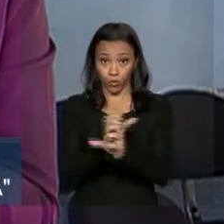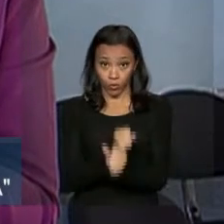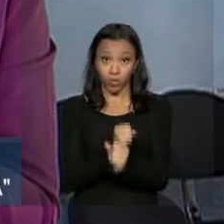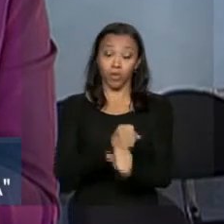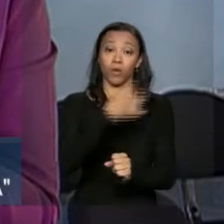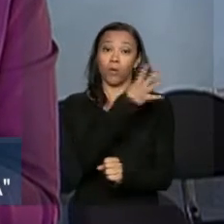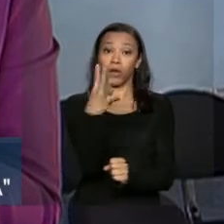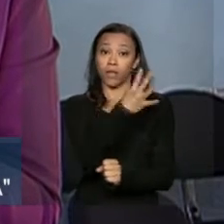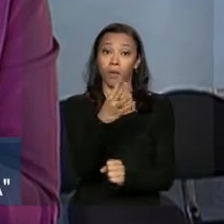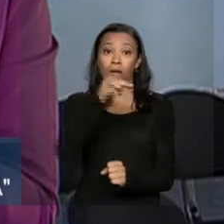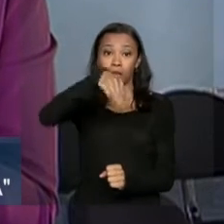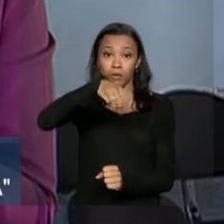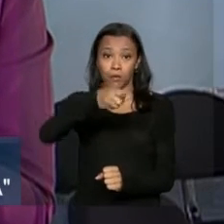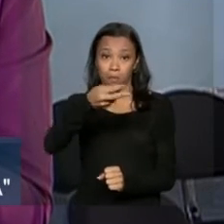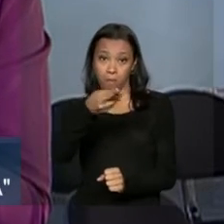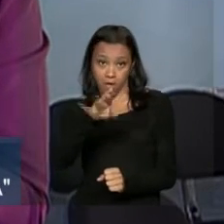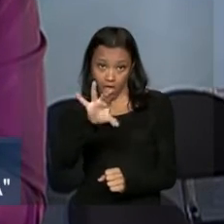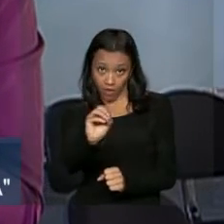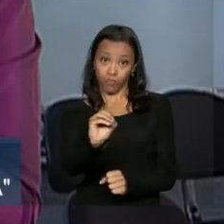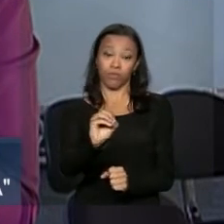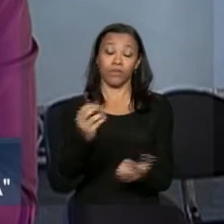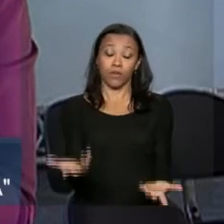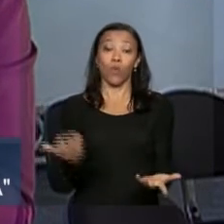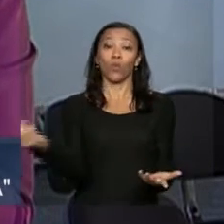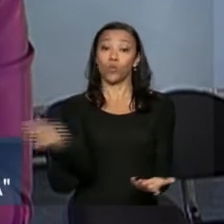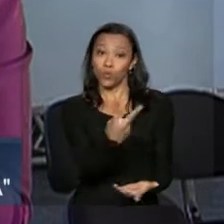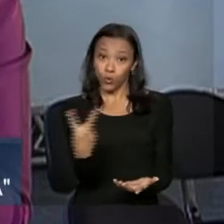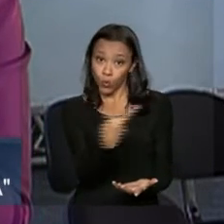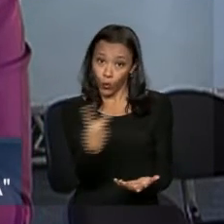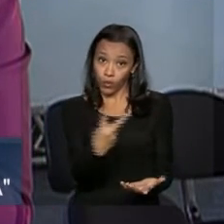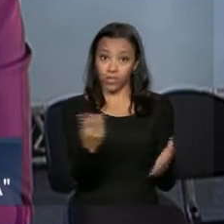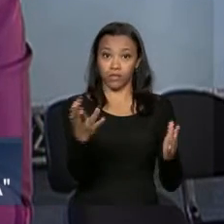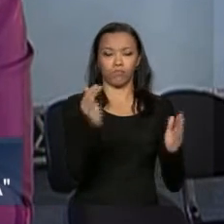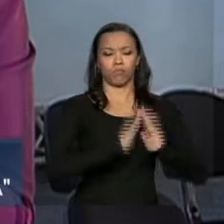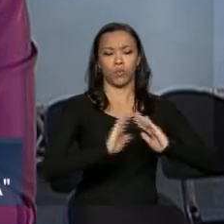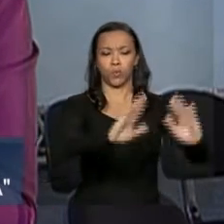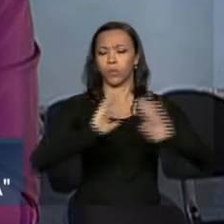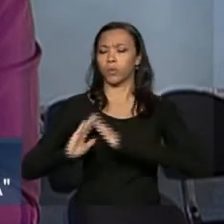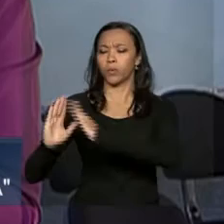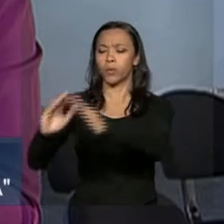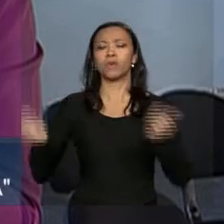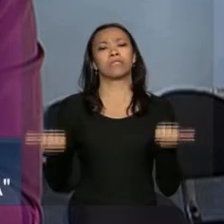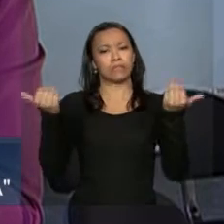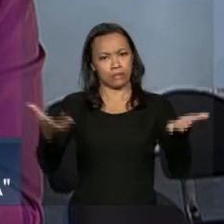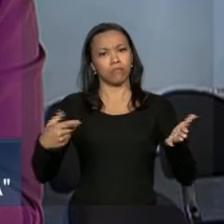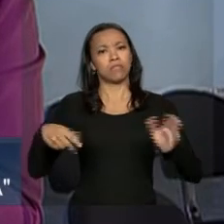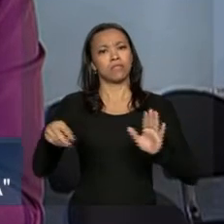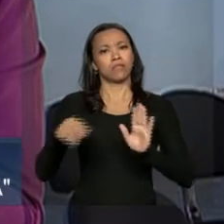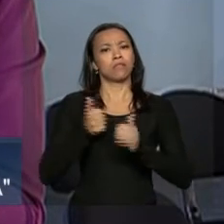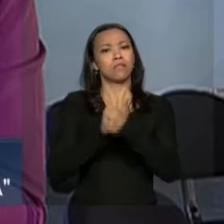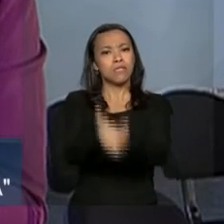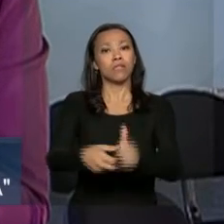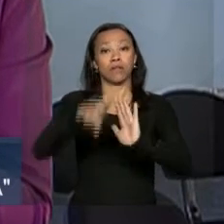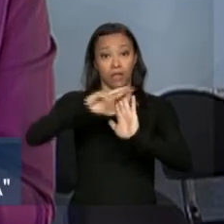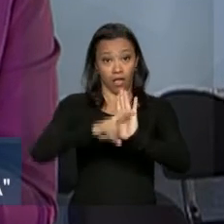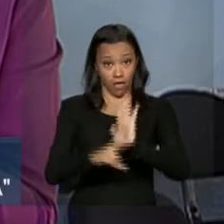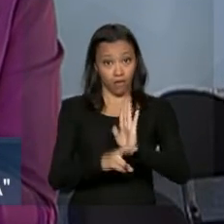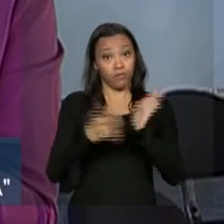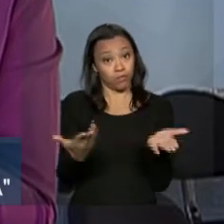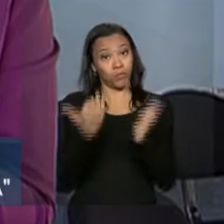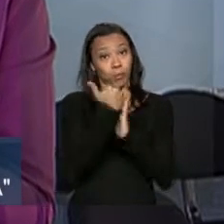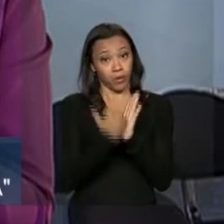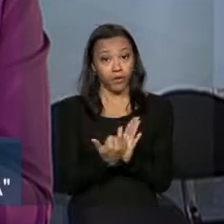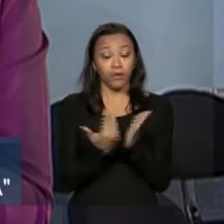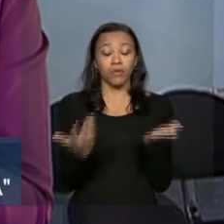metros quadrados. Os dois conjuntos foram entregues cumprindo todas as exigências de qualidade do programa, ou